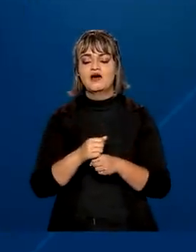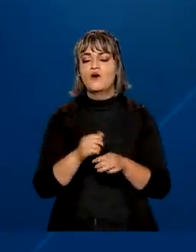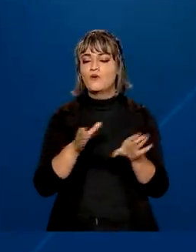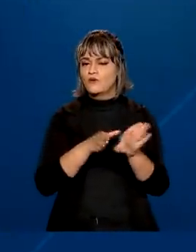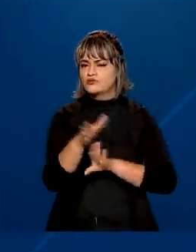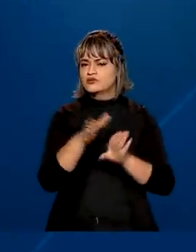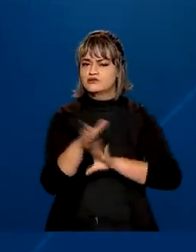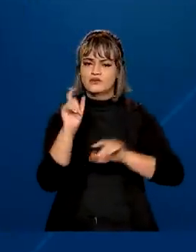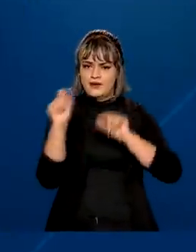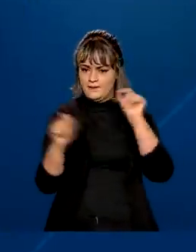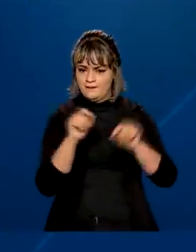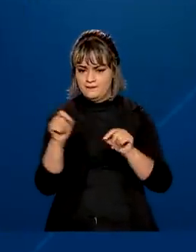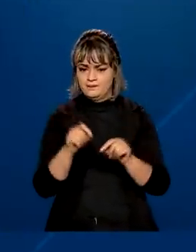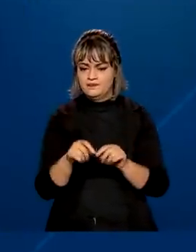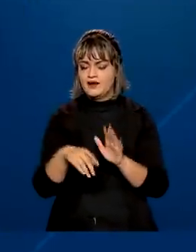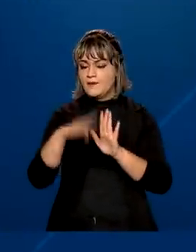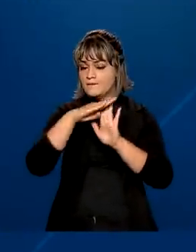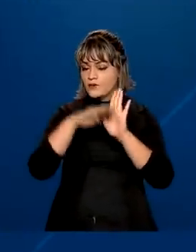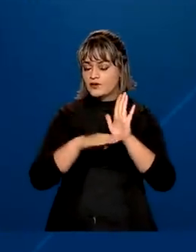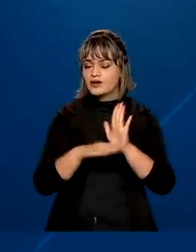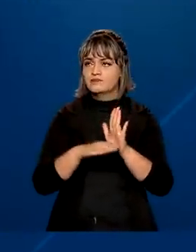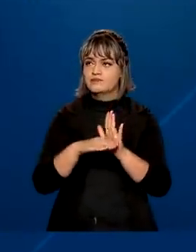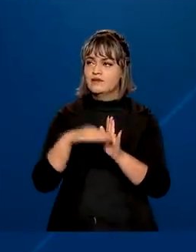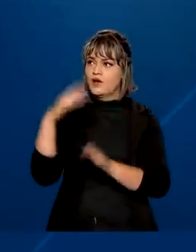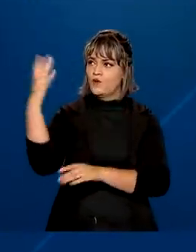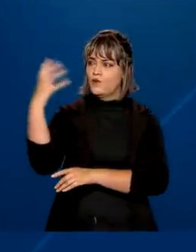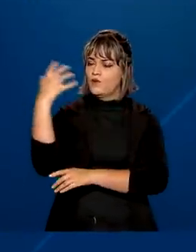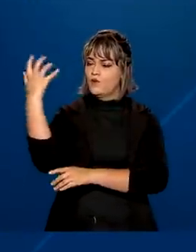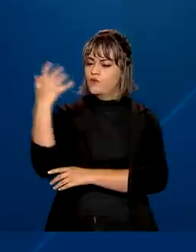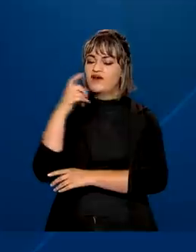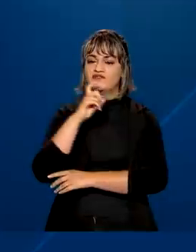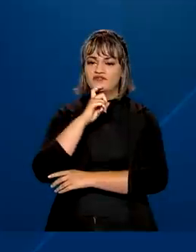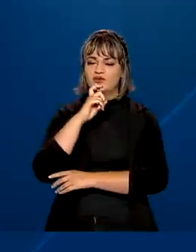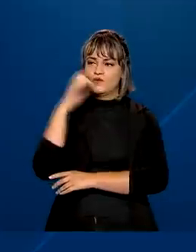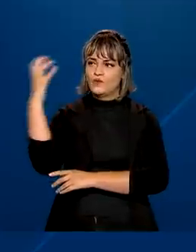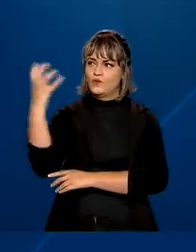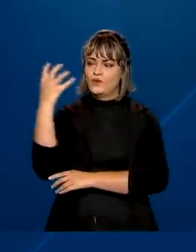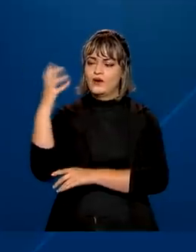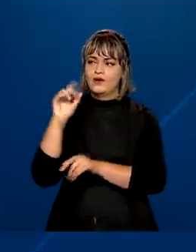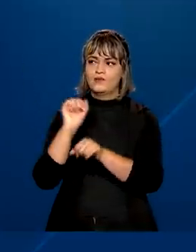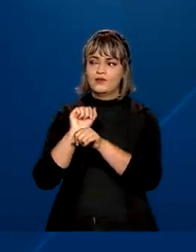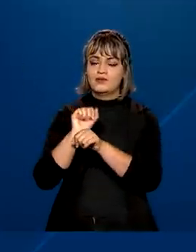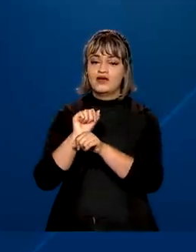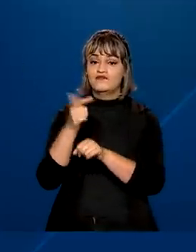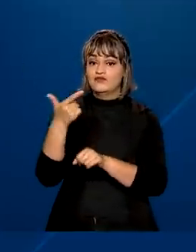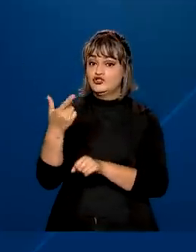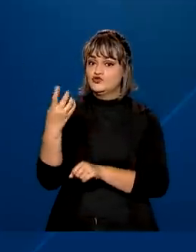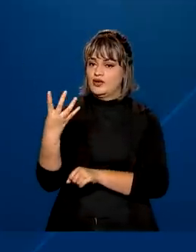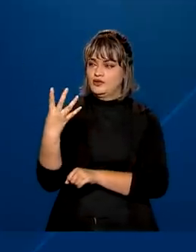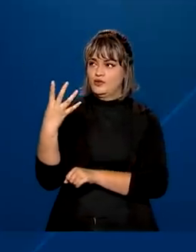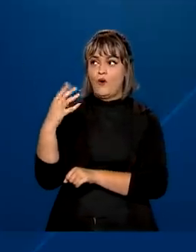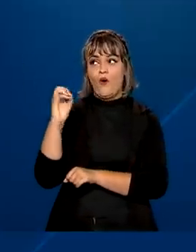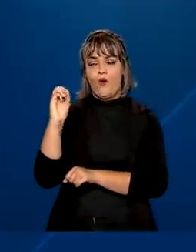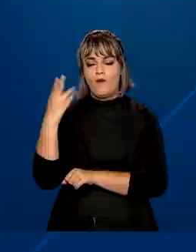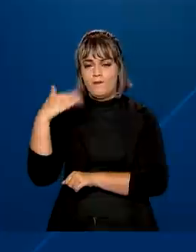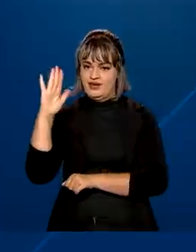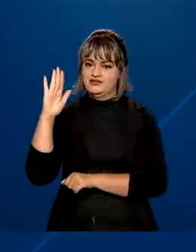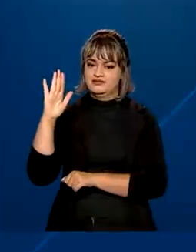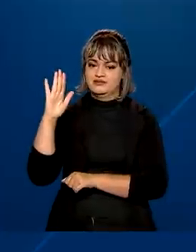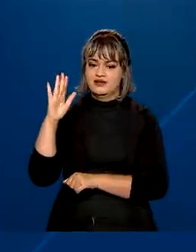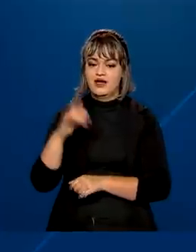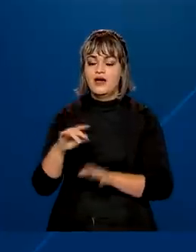recomendações está programar o ar-condicionado das repartições públicas para 24 graus ou mais,